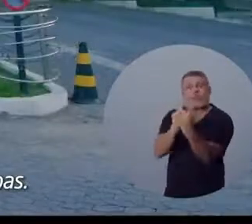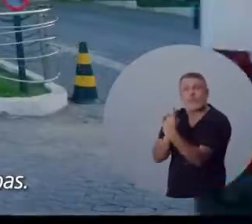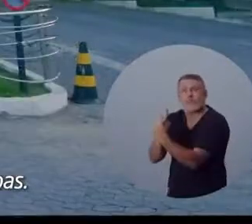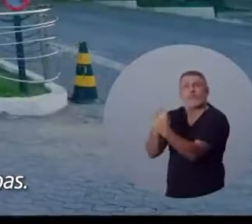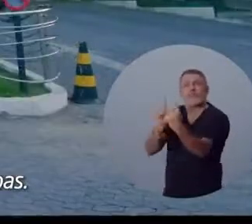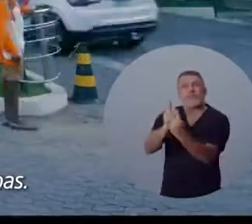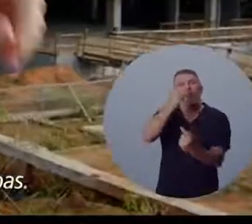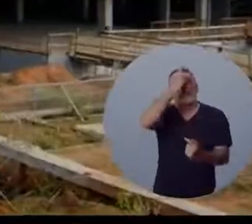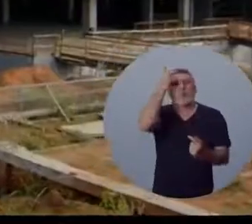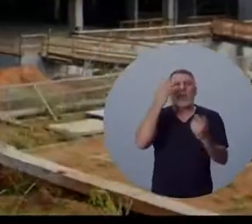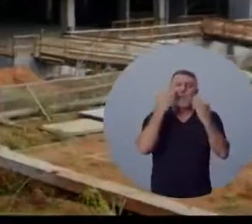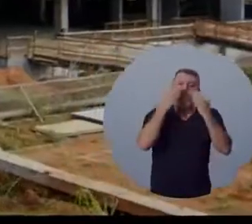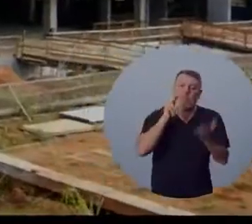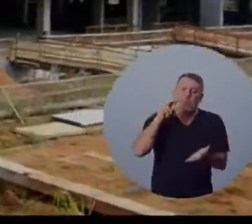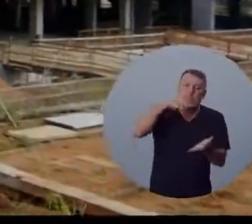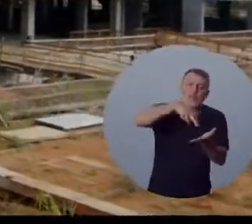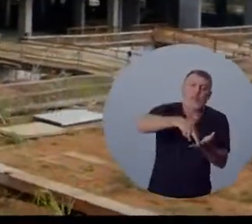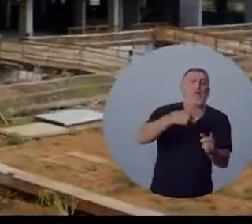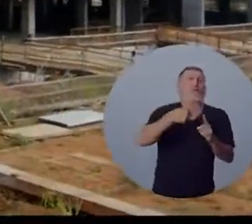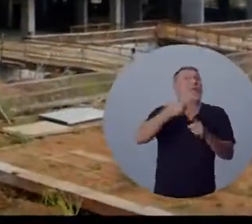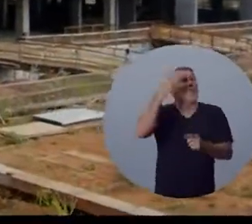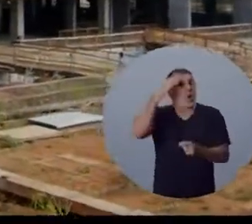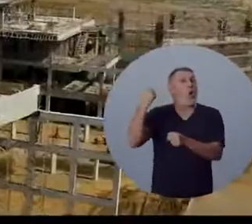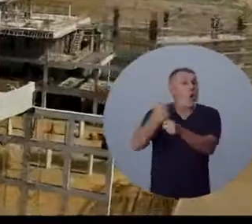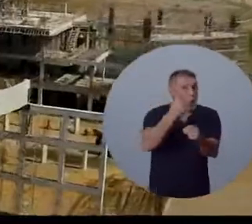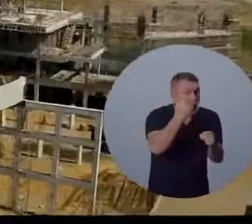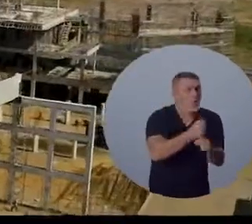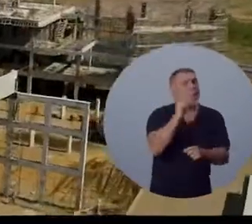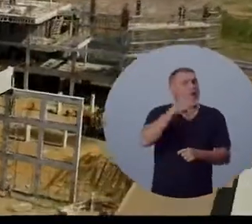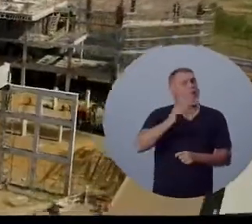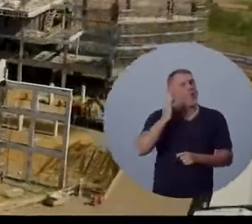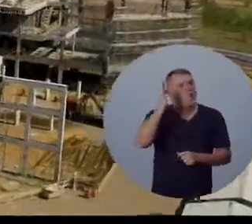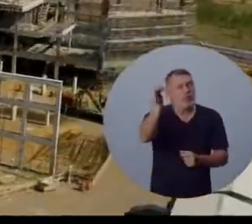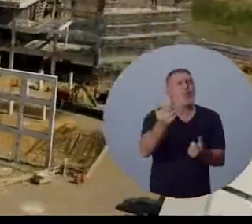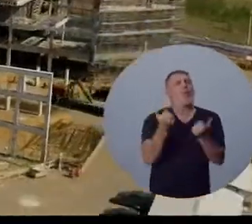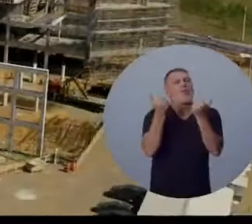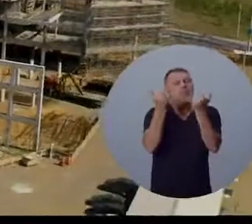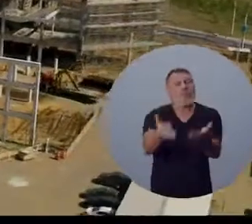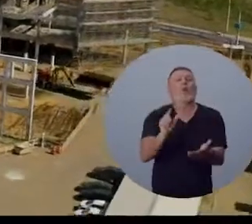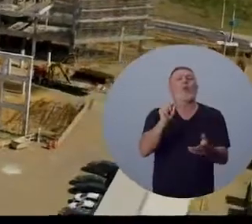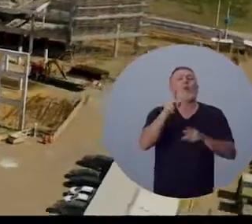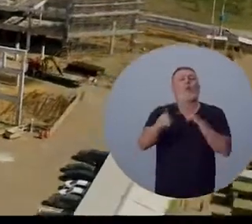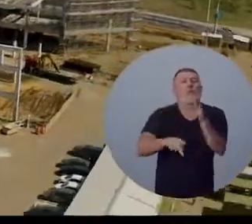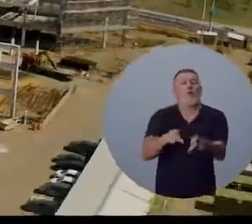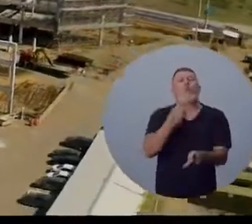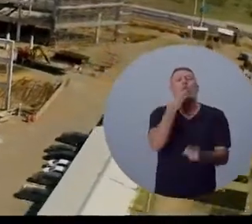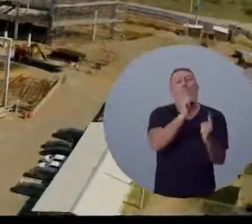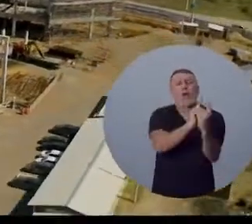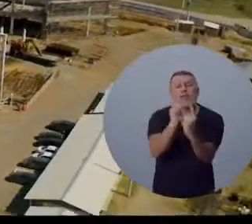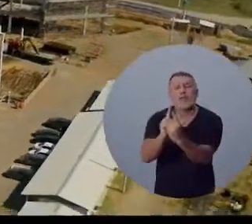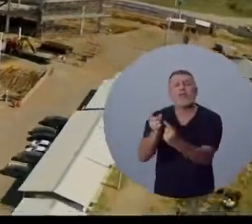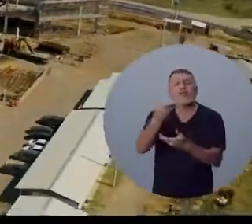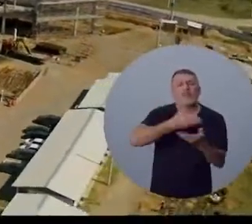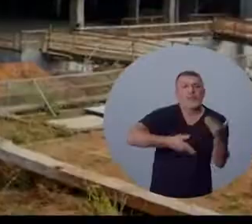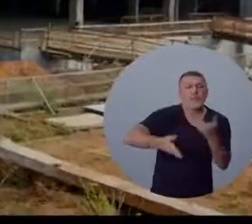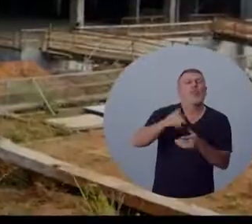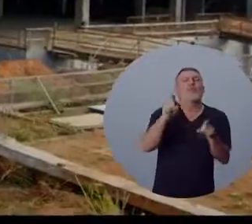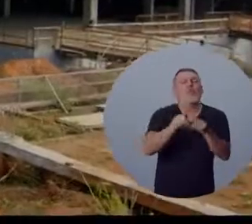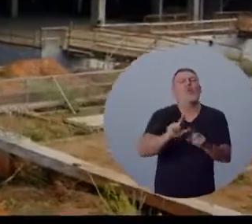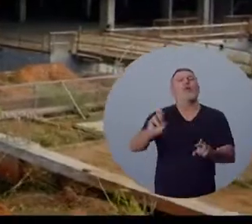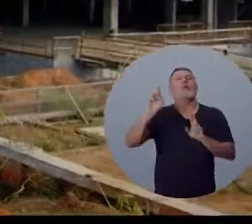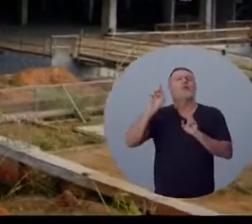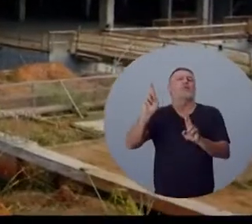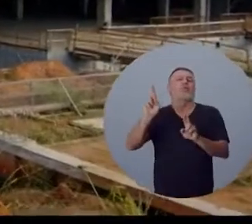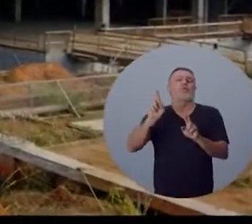das pessoas. Isso é presente porque já está aqui a obra e é futuro porque garante ao Capixaba um bom atendimento e